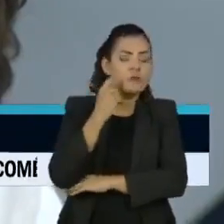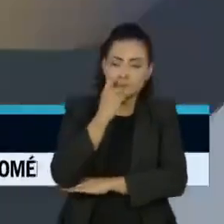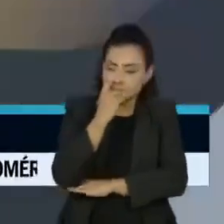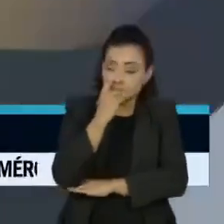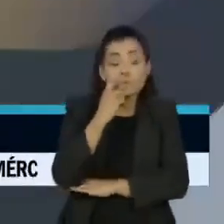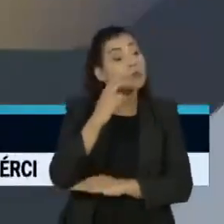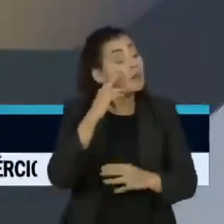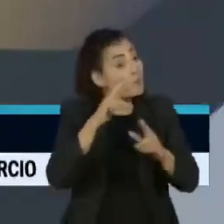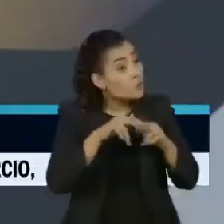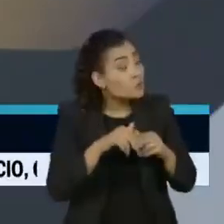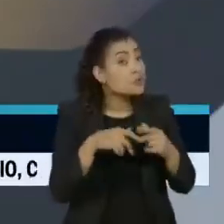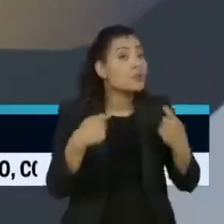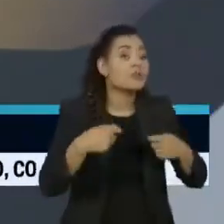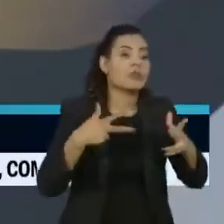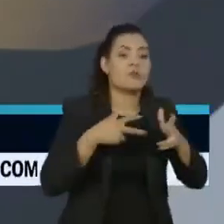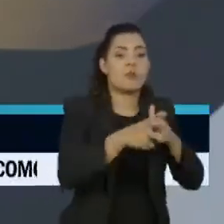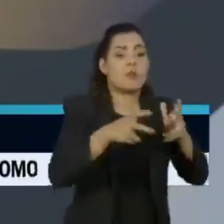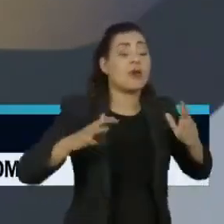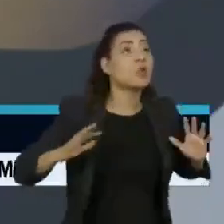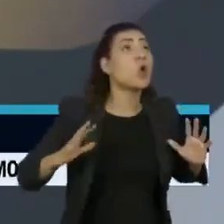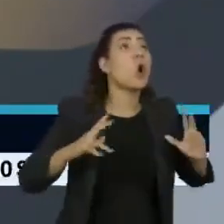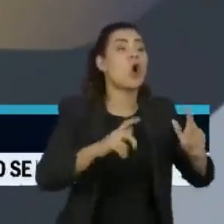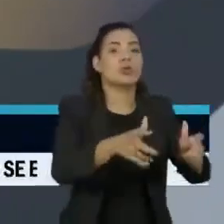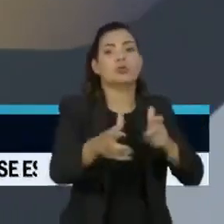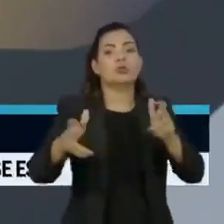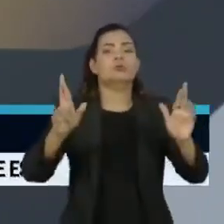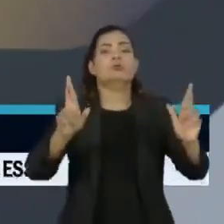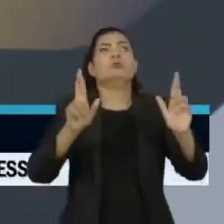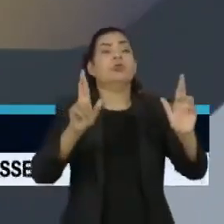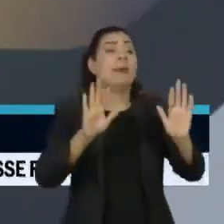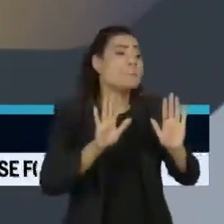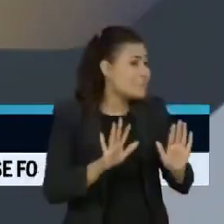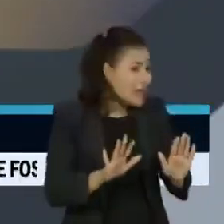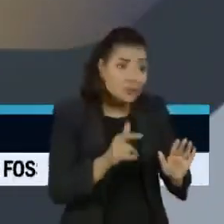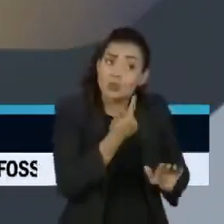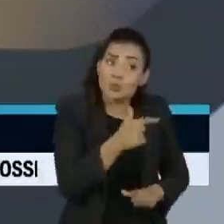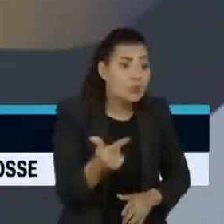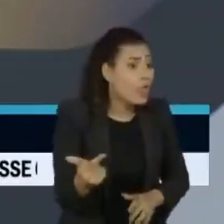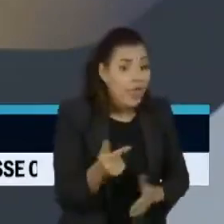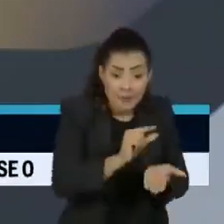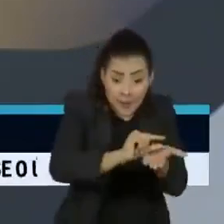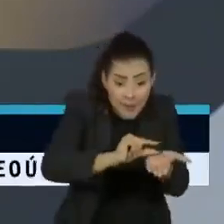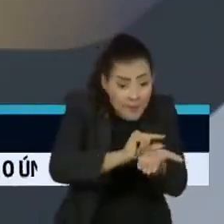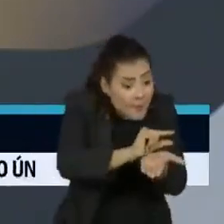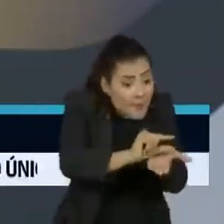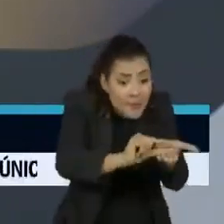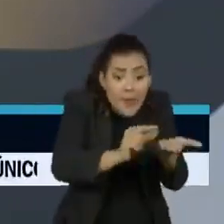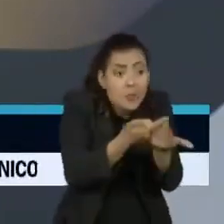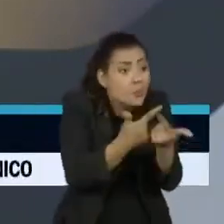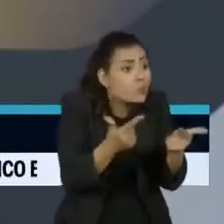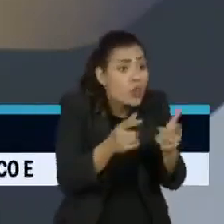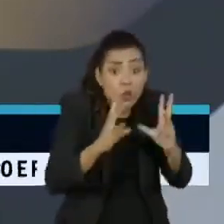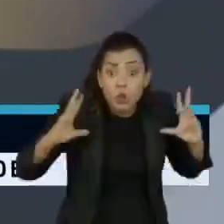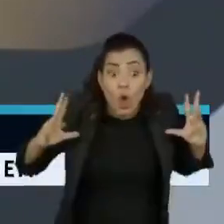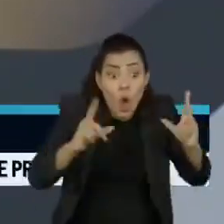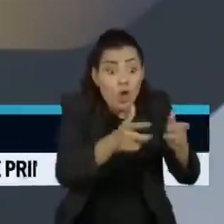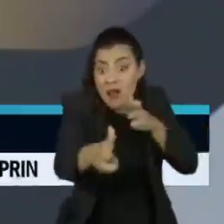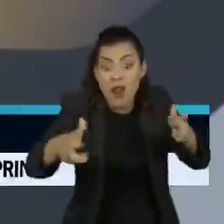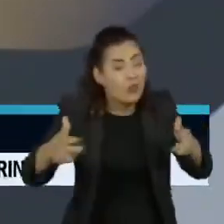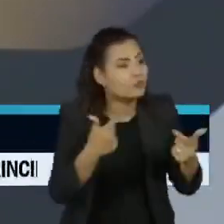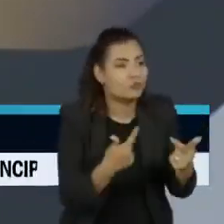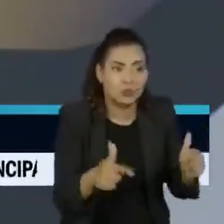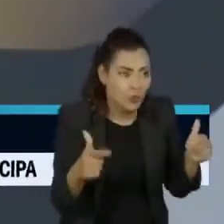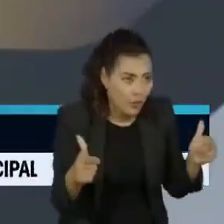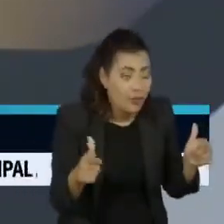o ideal seria vacinar todos. E uma vez que a gente não tem, e essa é a premissa da gente não vacinar todos,